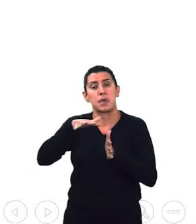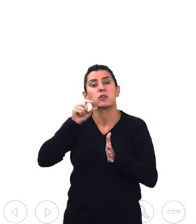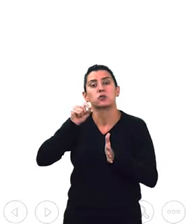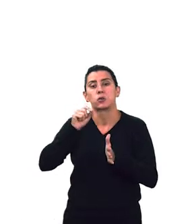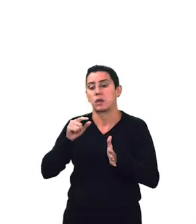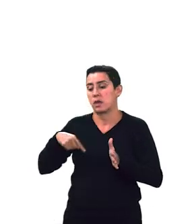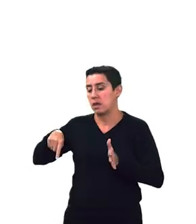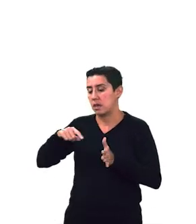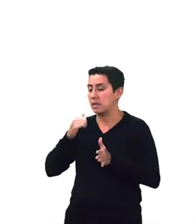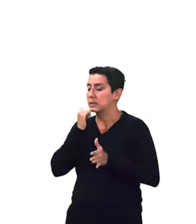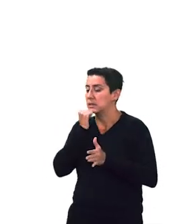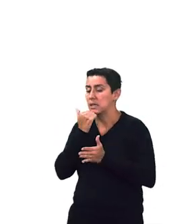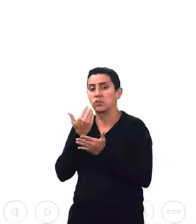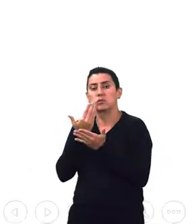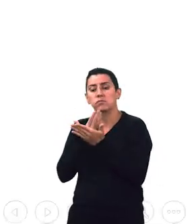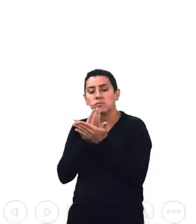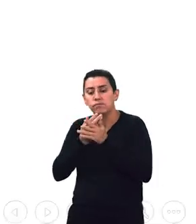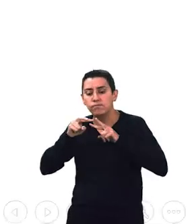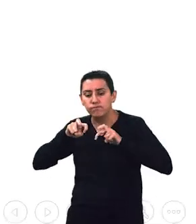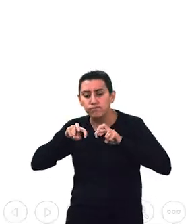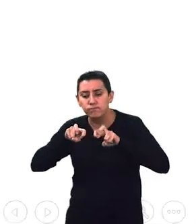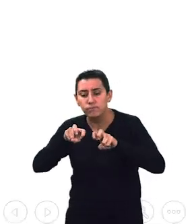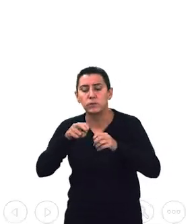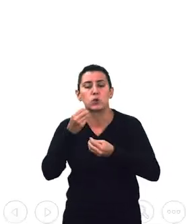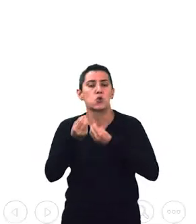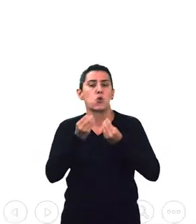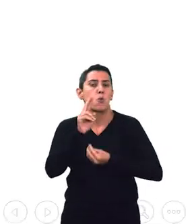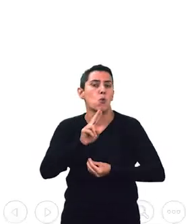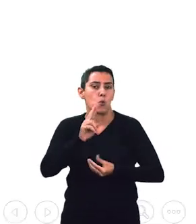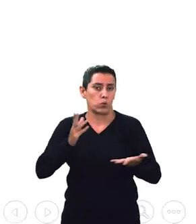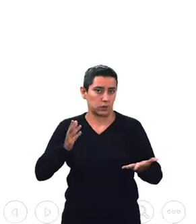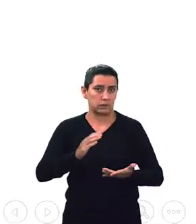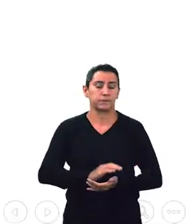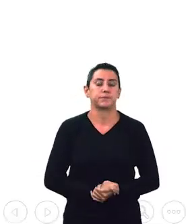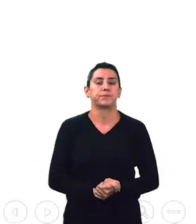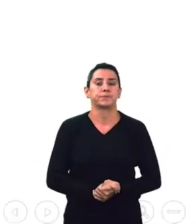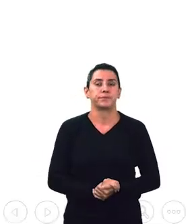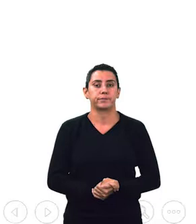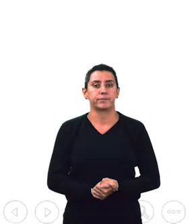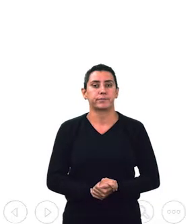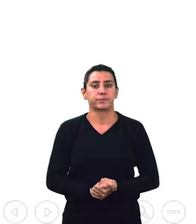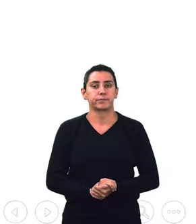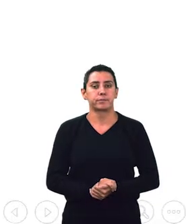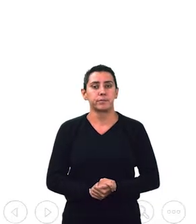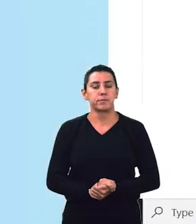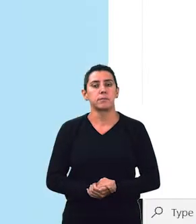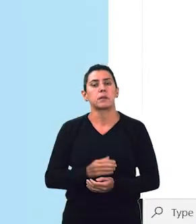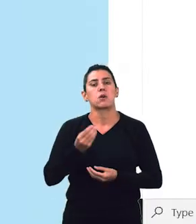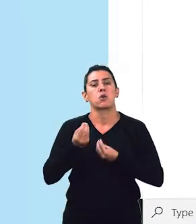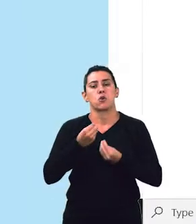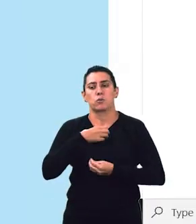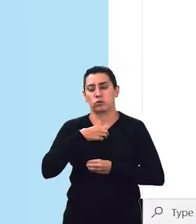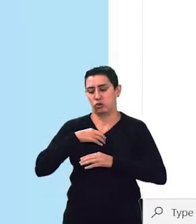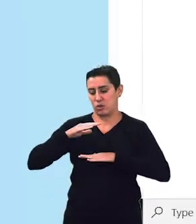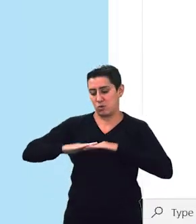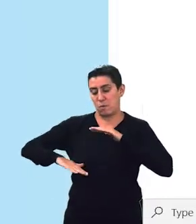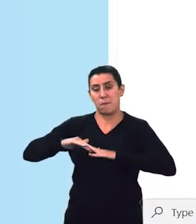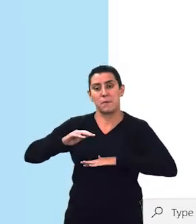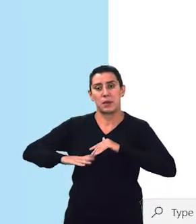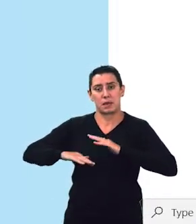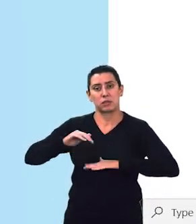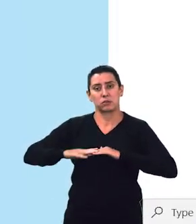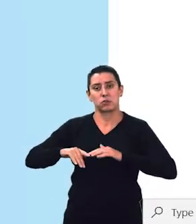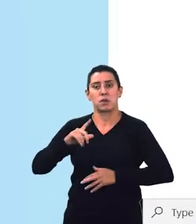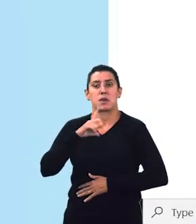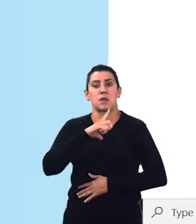estudos, modelos produtivos e afins. De maneira bastante prática, temos